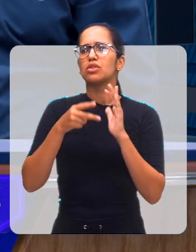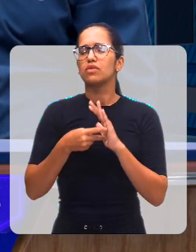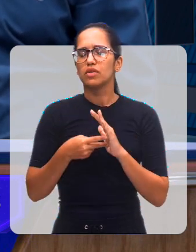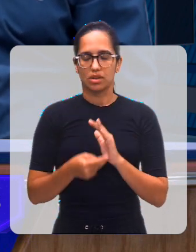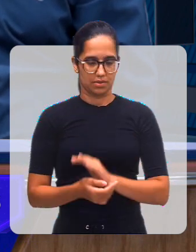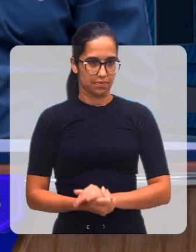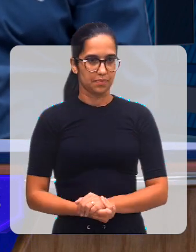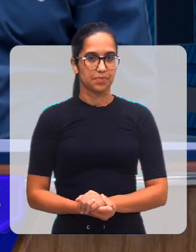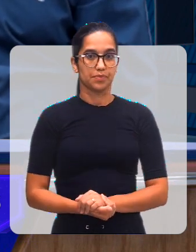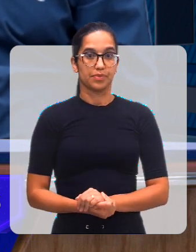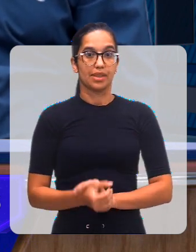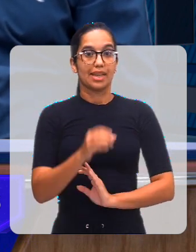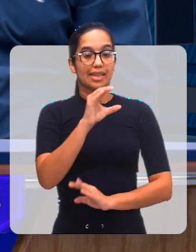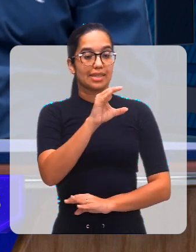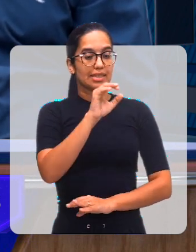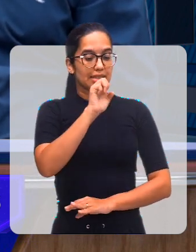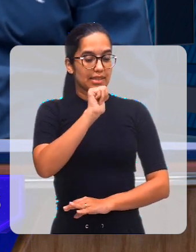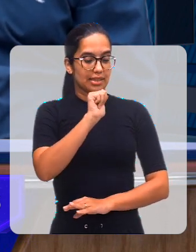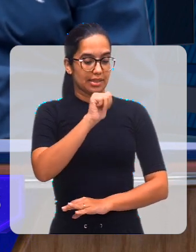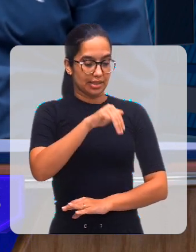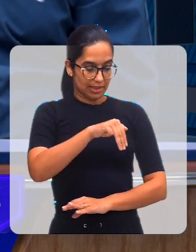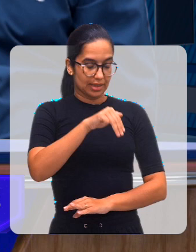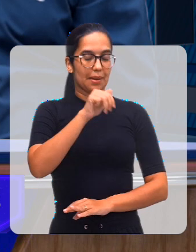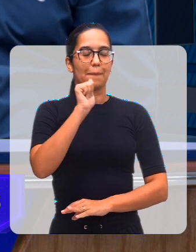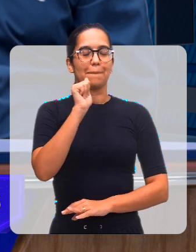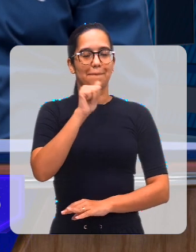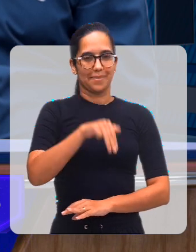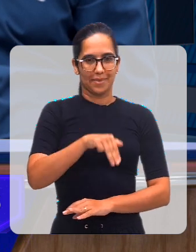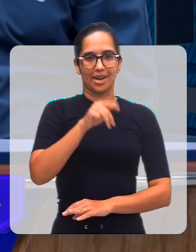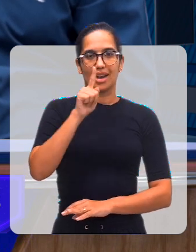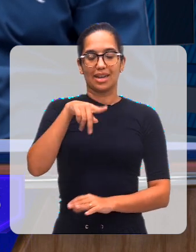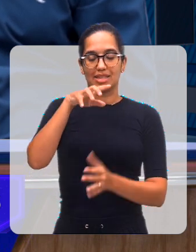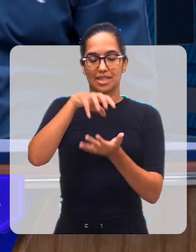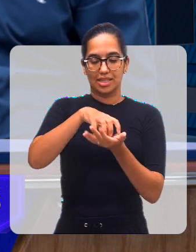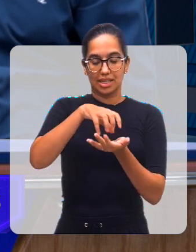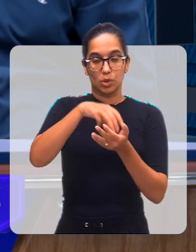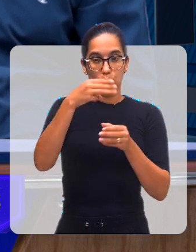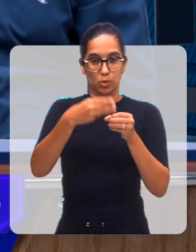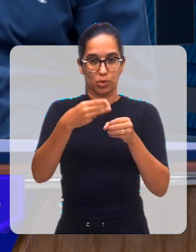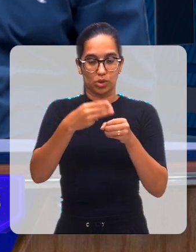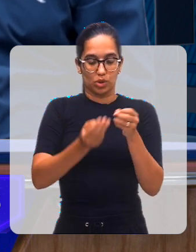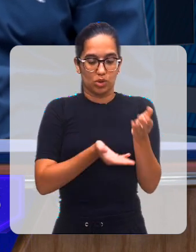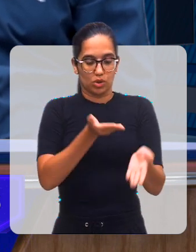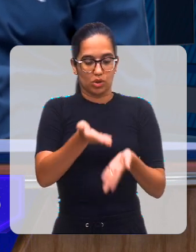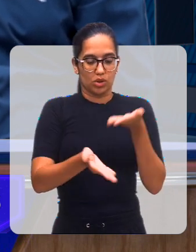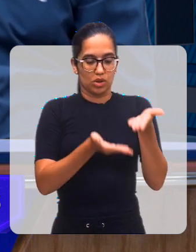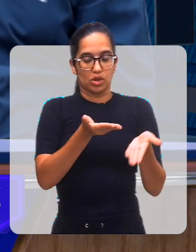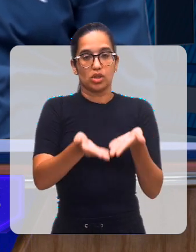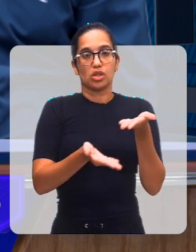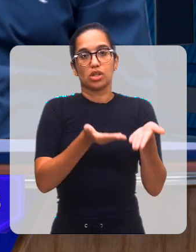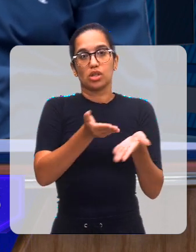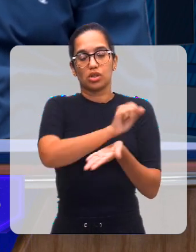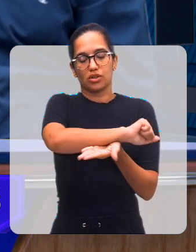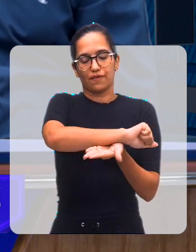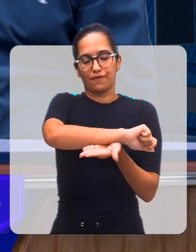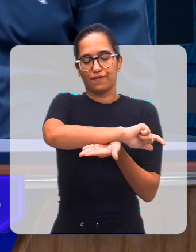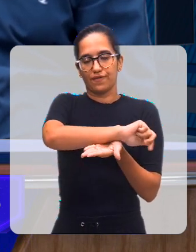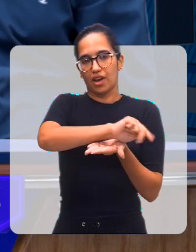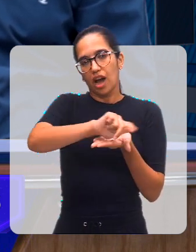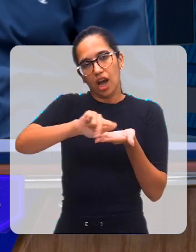diz o quê? Então, o CEMAM é Centro Municipal de Atendimento